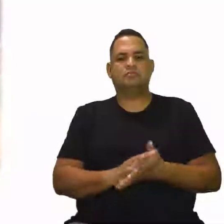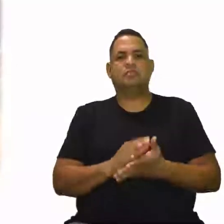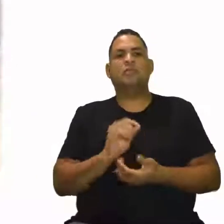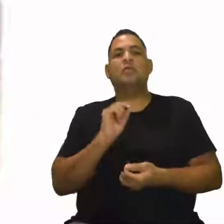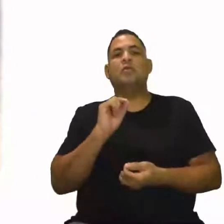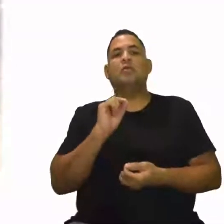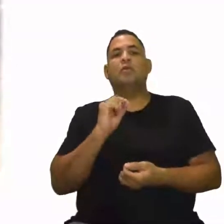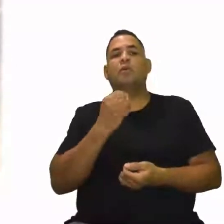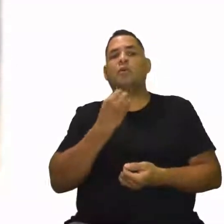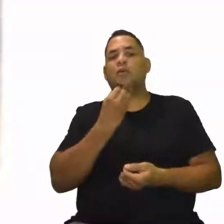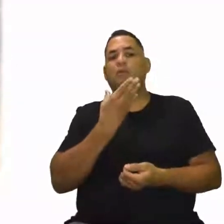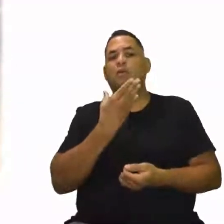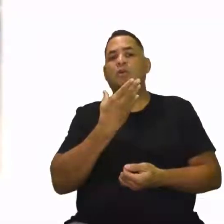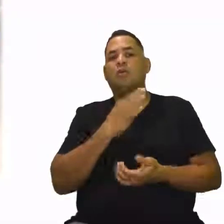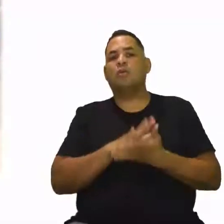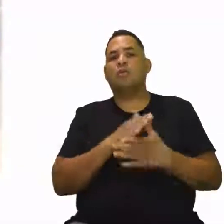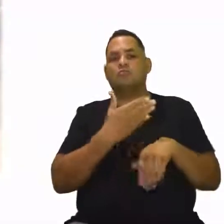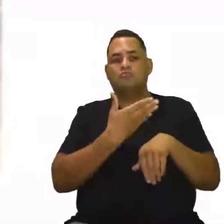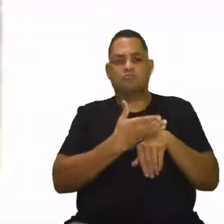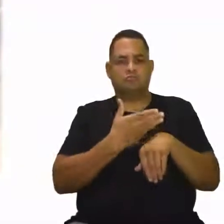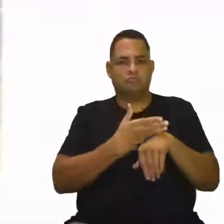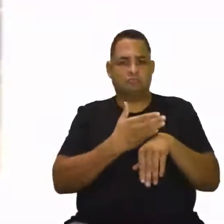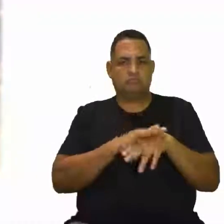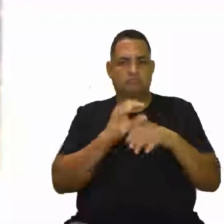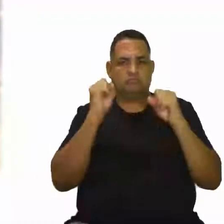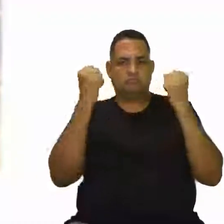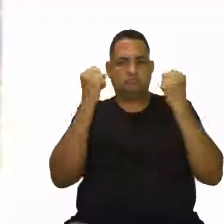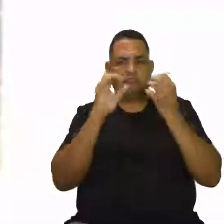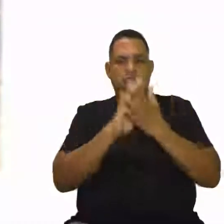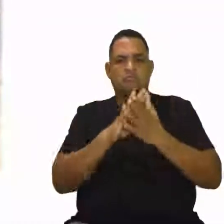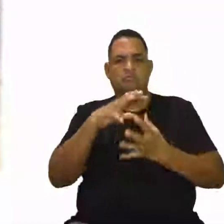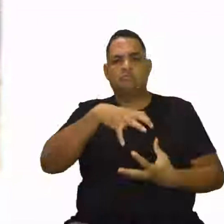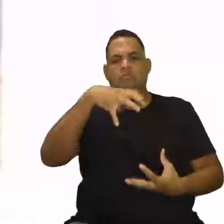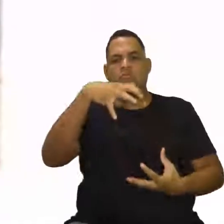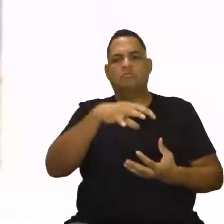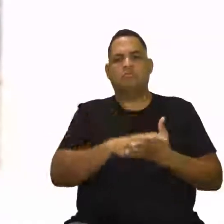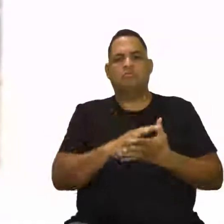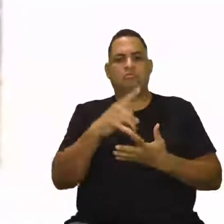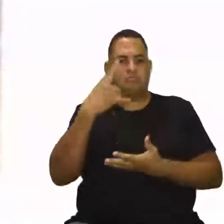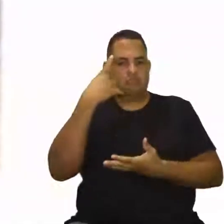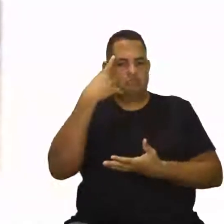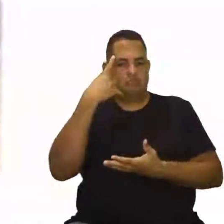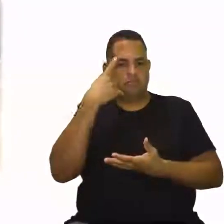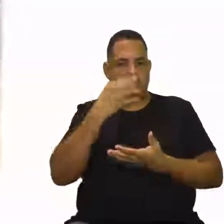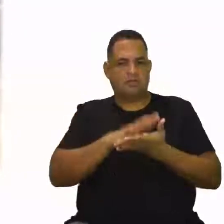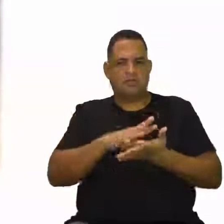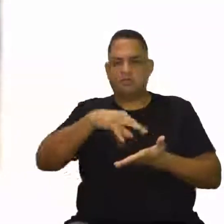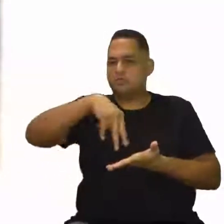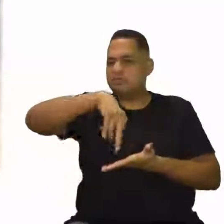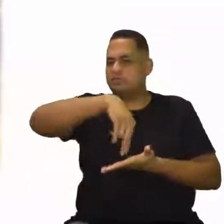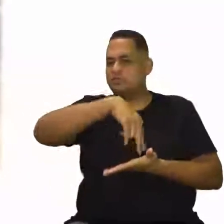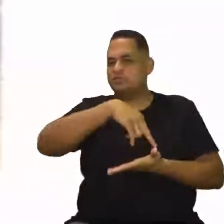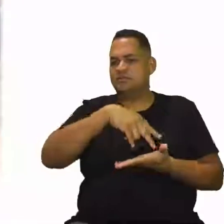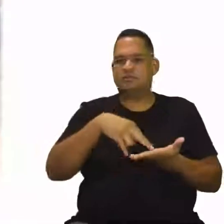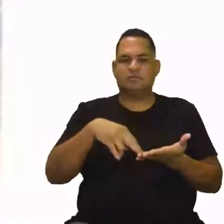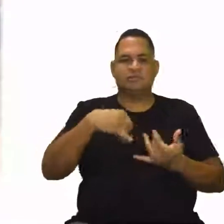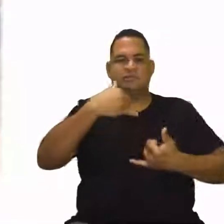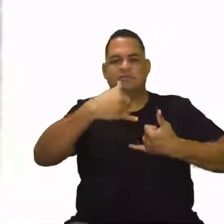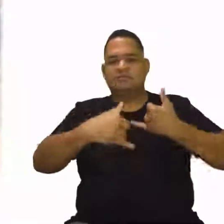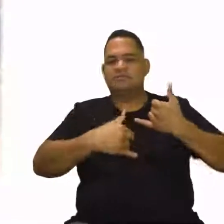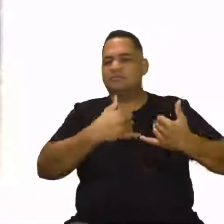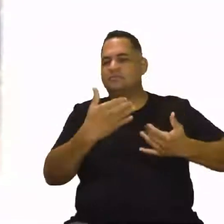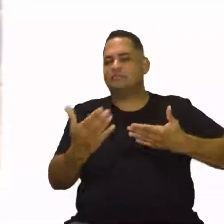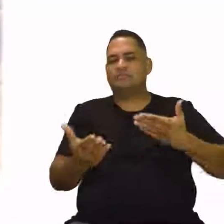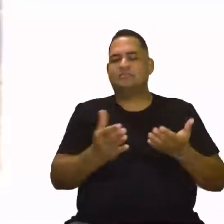Que benefícios que a gente pode visualizar? Quando a gente pensa no idoso aí, a gente pensa logo nele dançando, né? Se divertindo, se